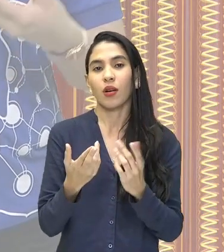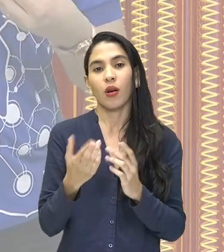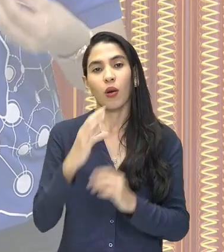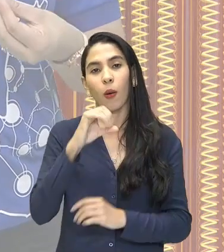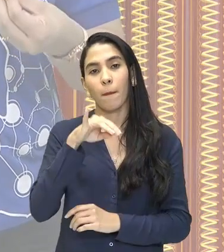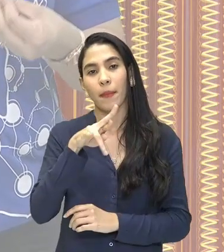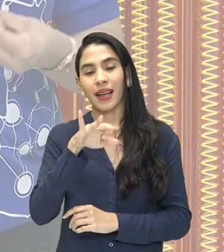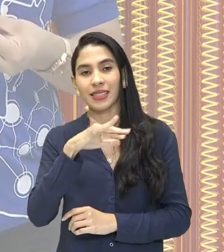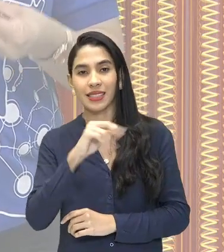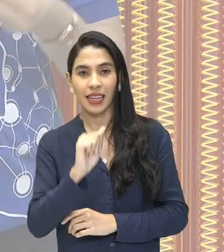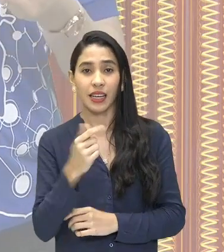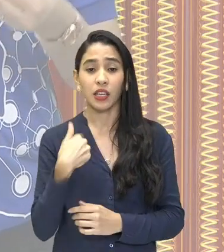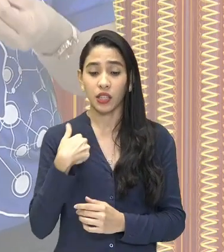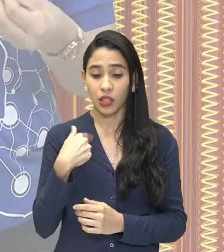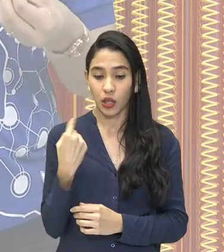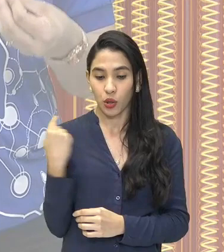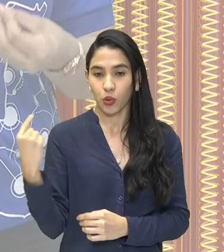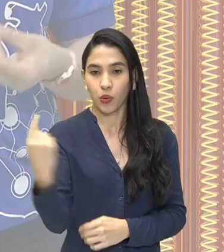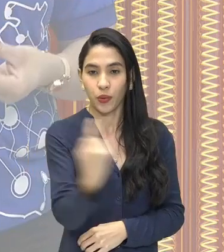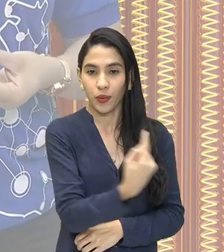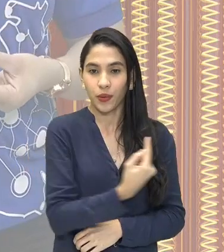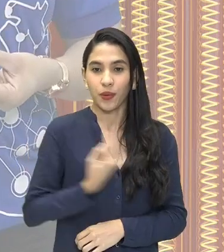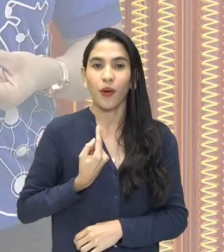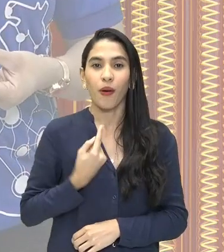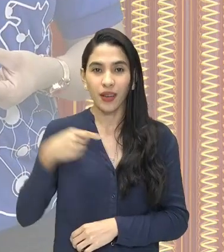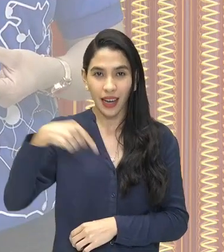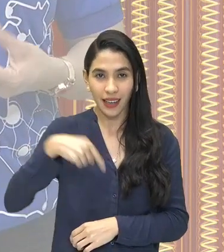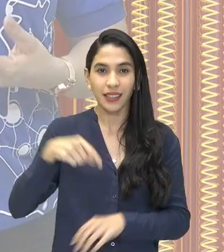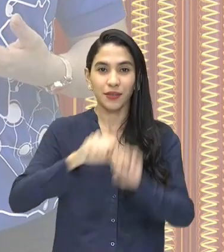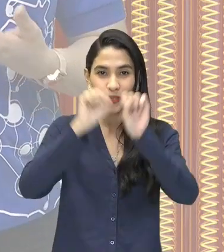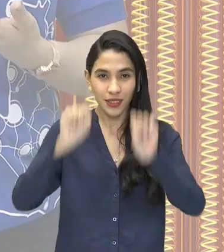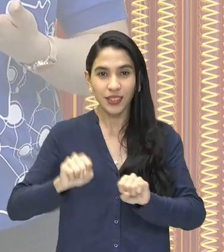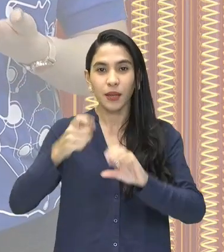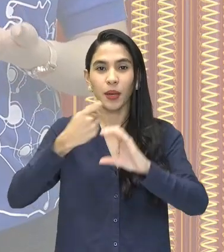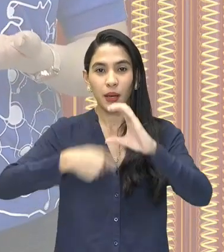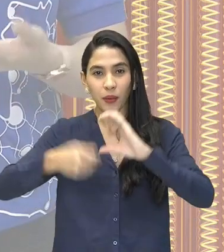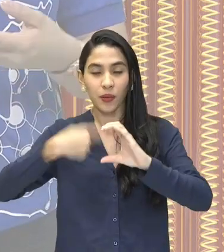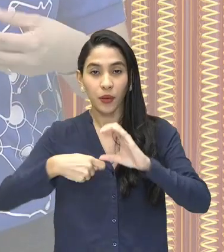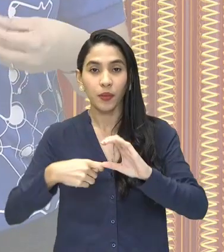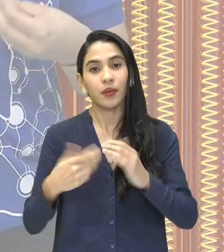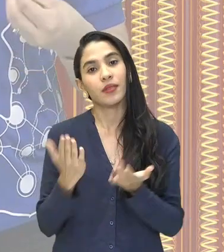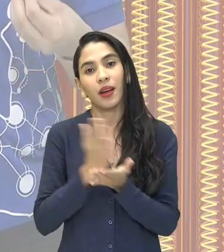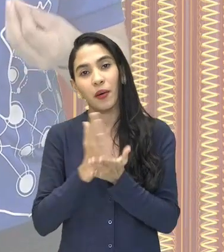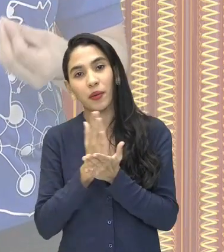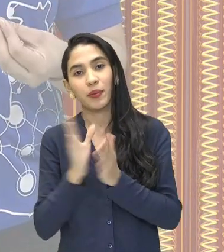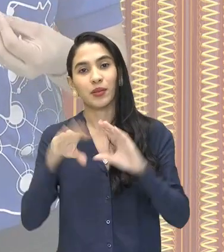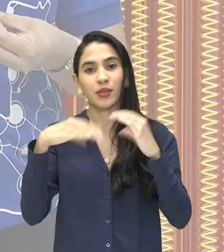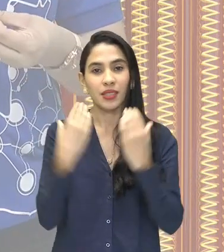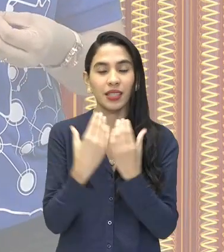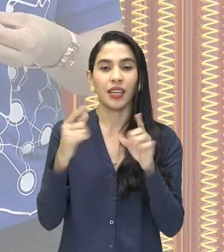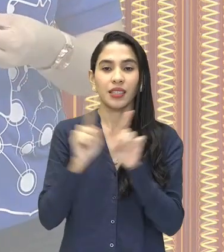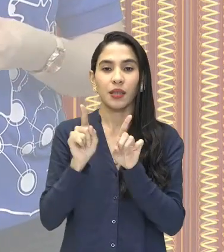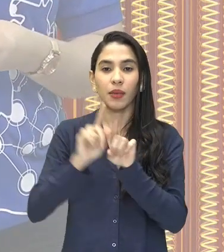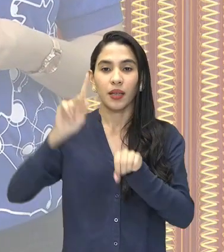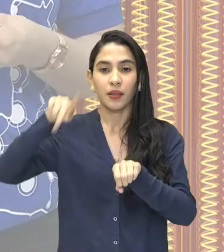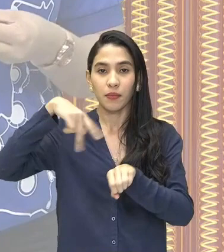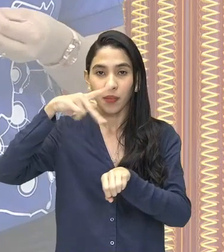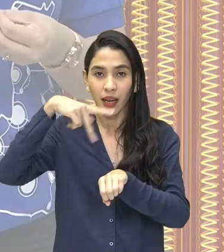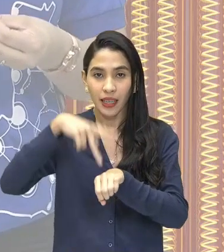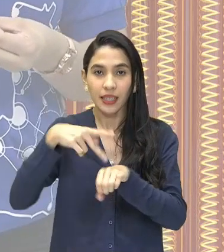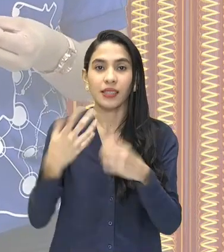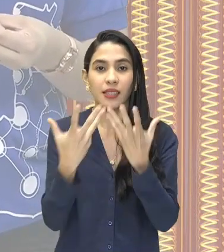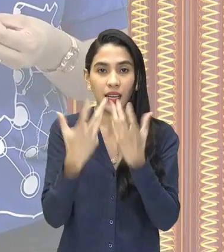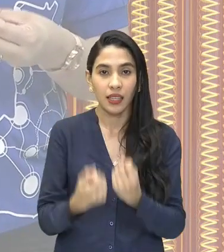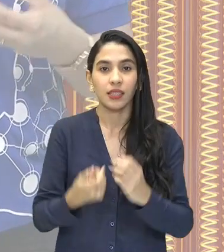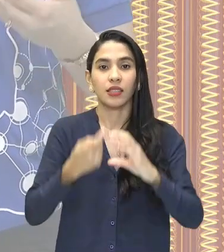nós estamos inseridos nesse sistema econômico. Muitas sociedades, muitos países adotam